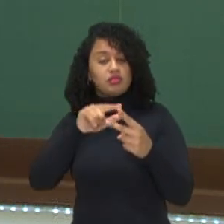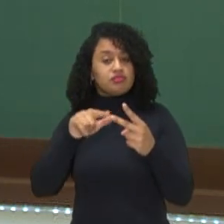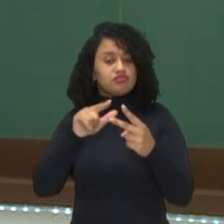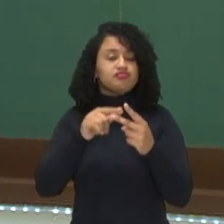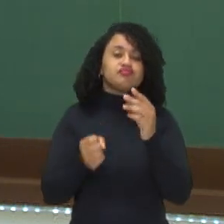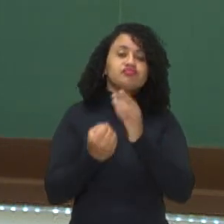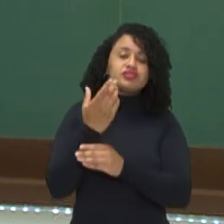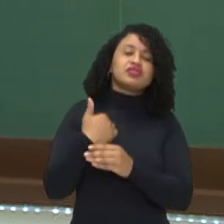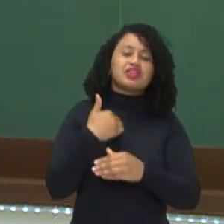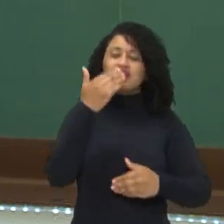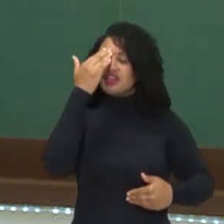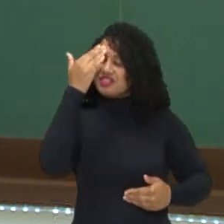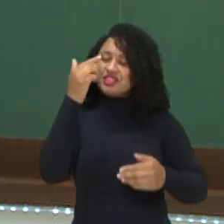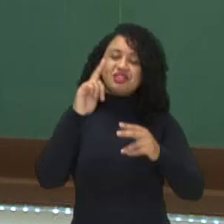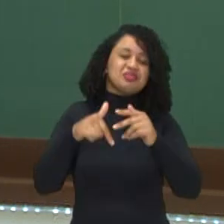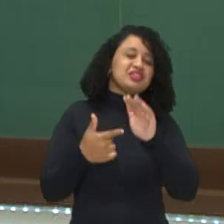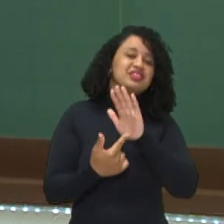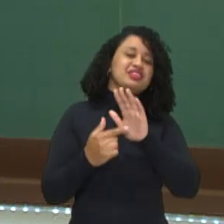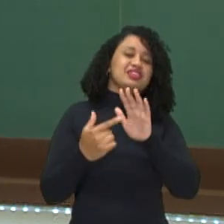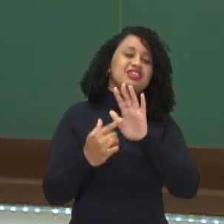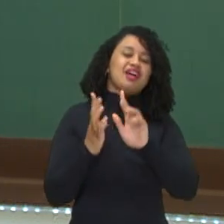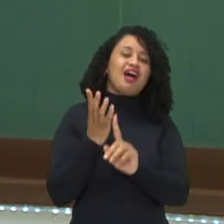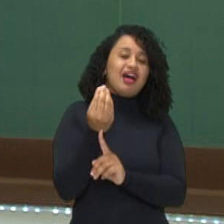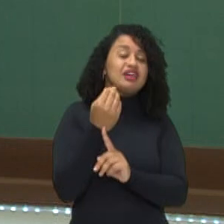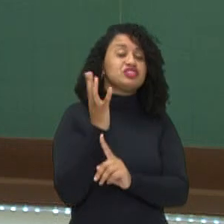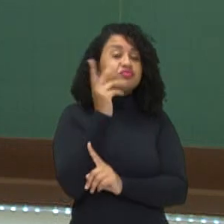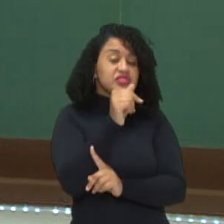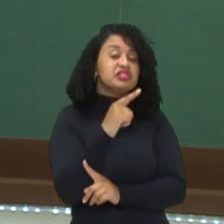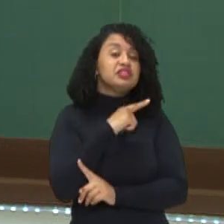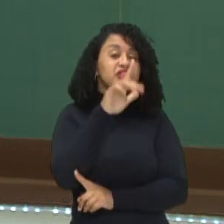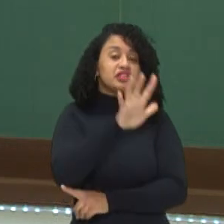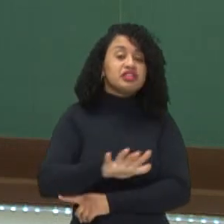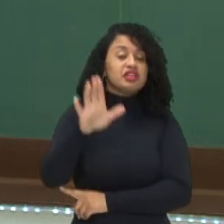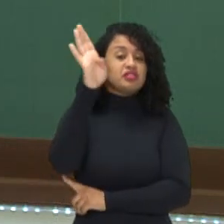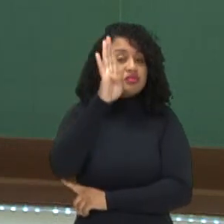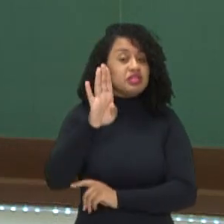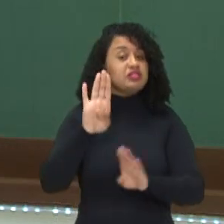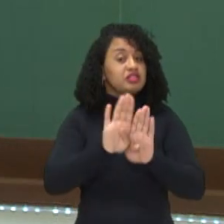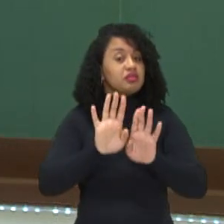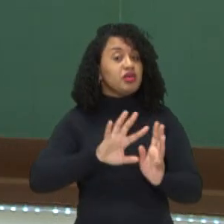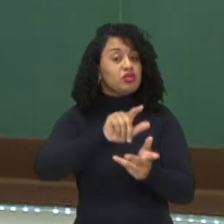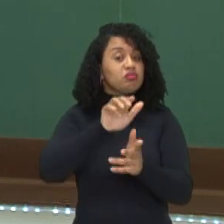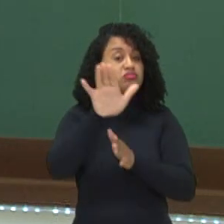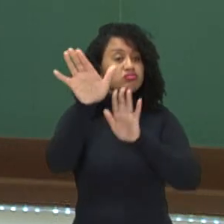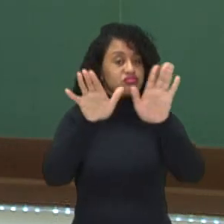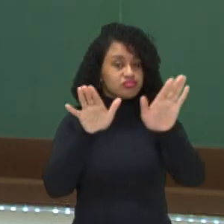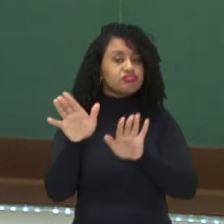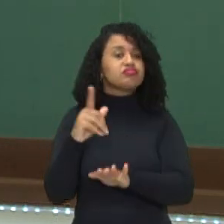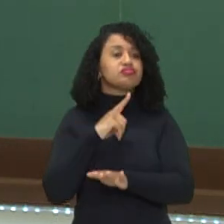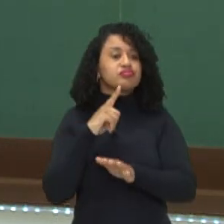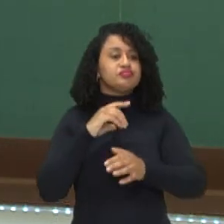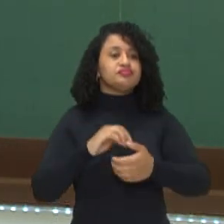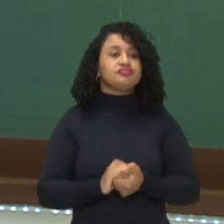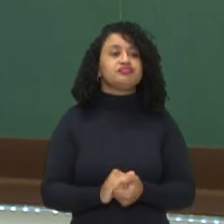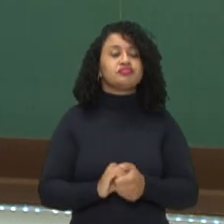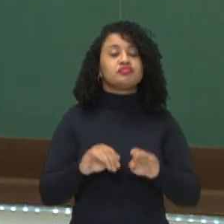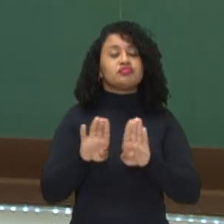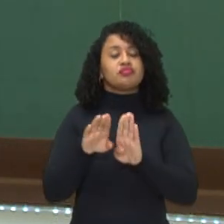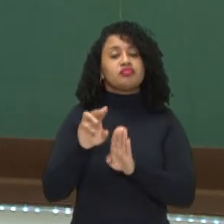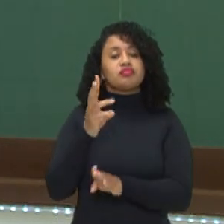linda, né? E que está espalhada aí pelo Brasil e pelo mundo, gente. É muito legal. Então, arte